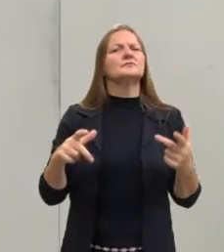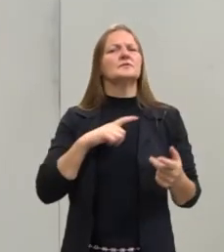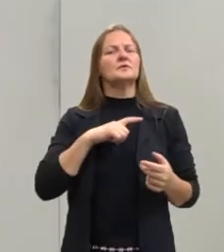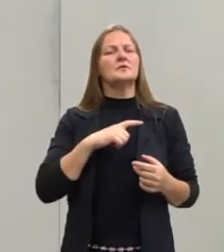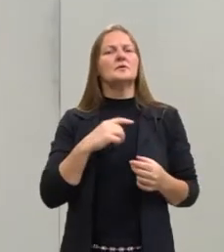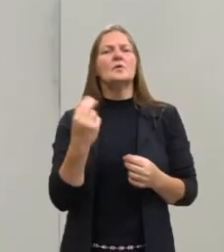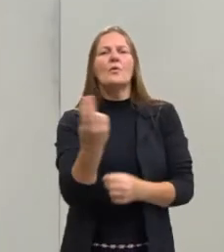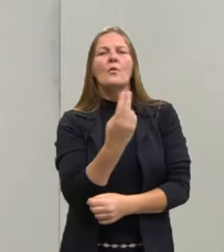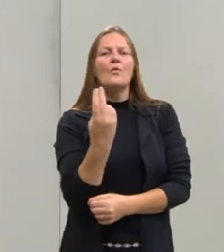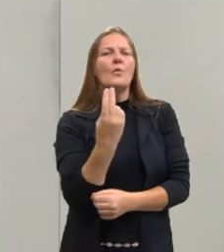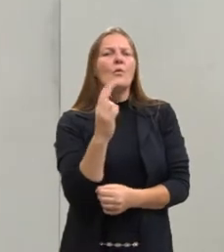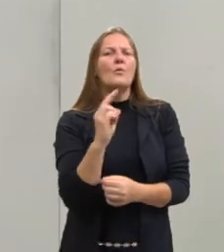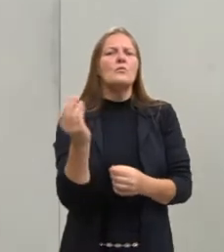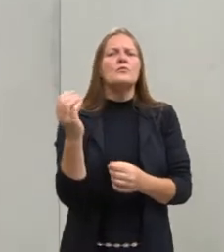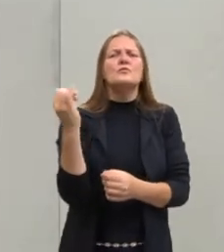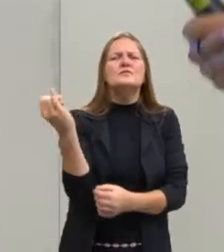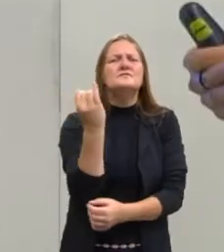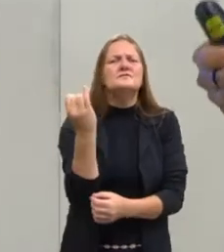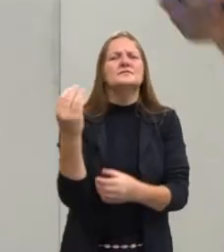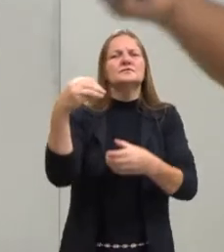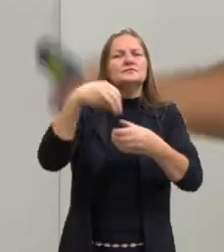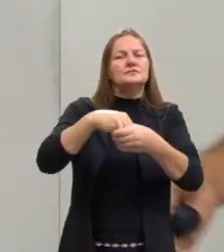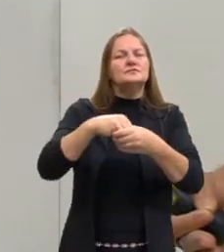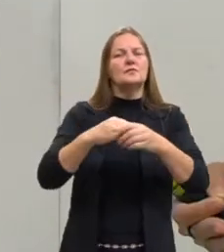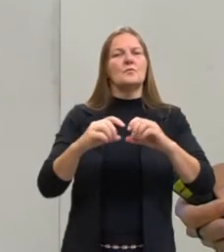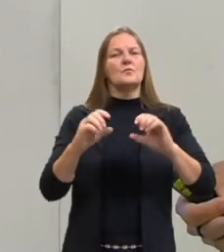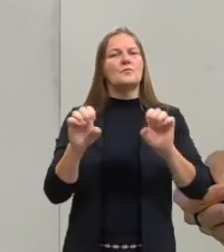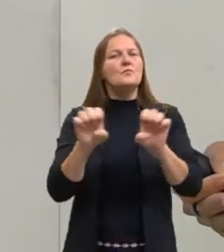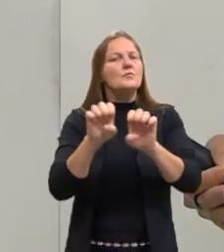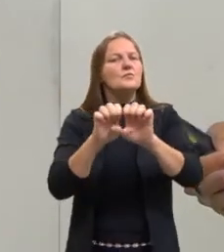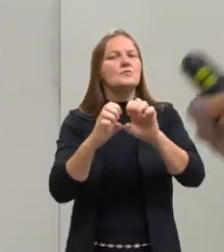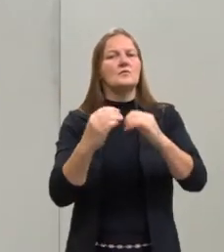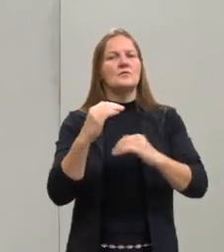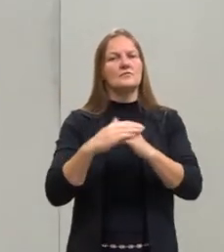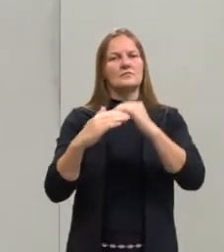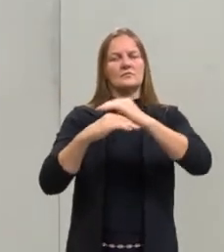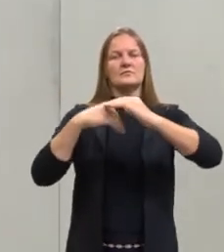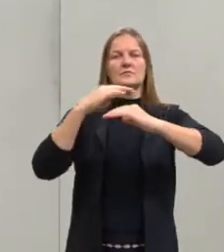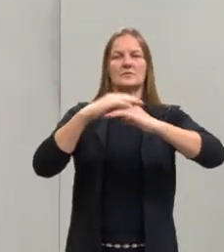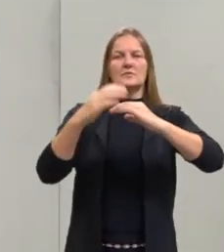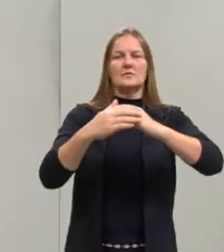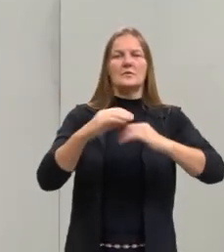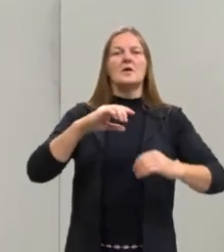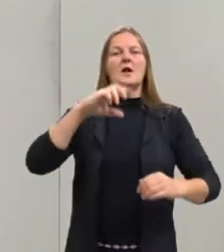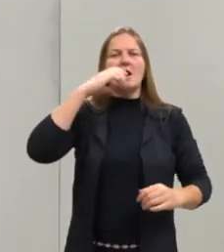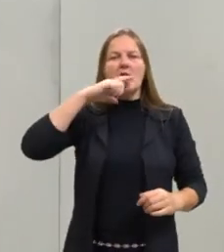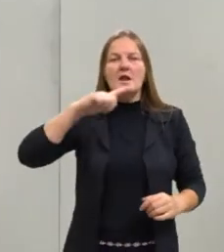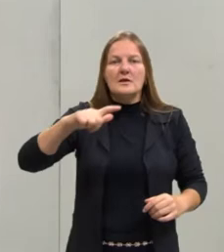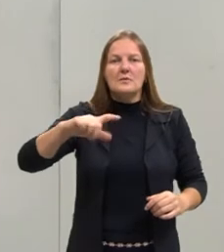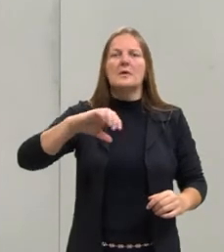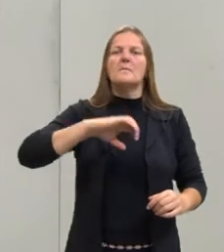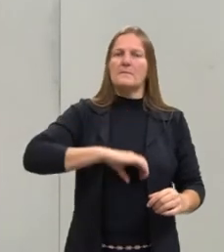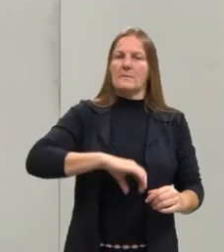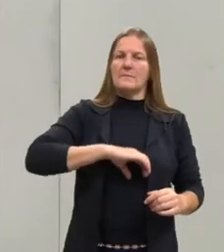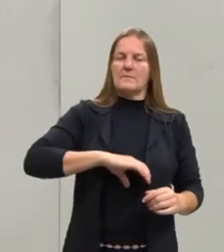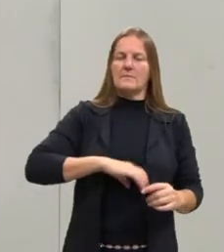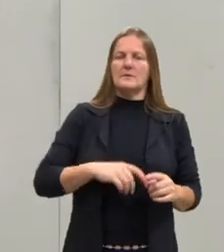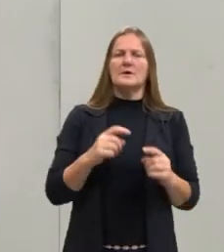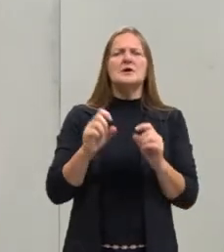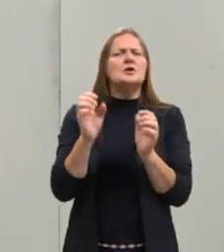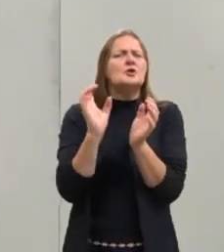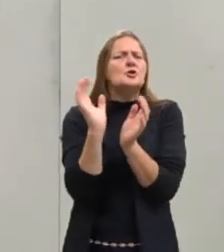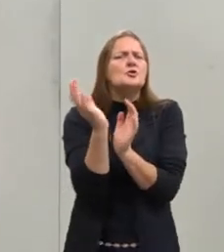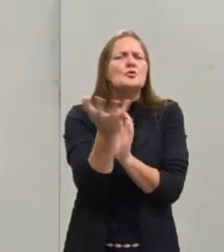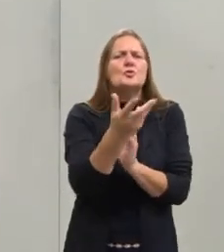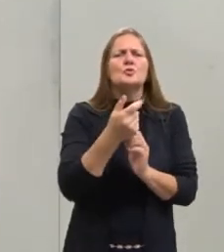para a formação da língua portuguesa. Dessa maneira, todas as palavras que